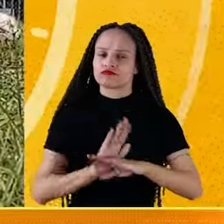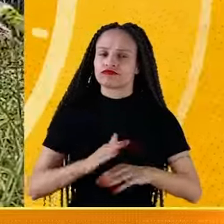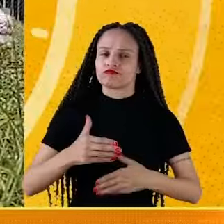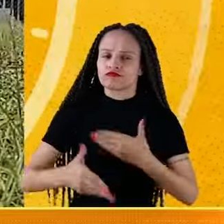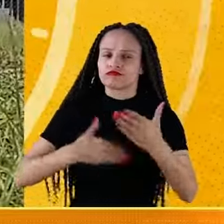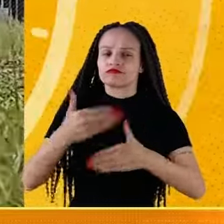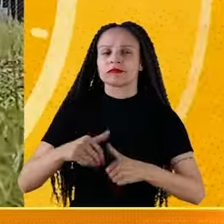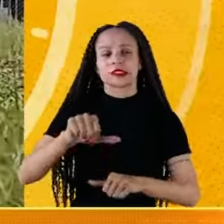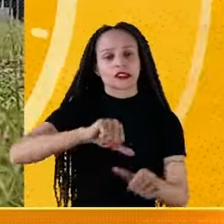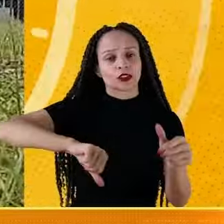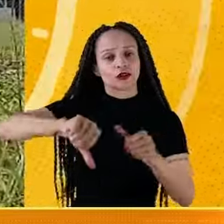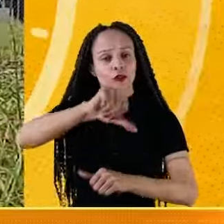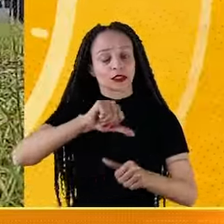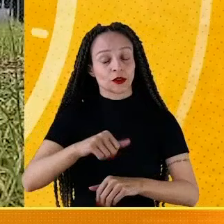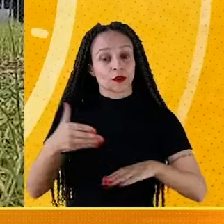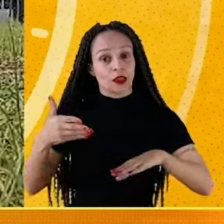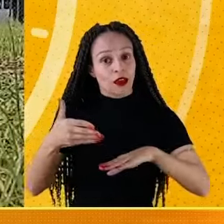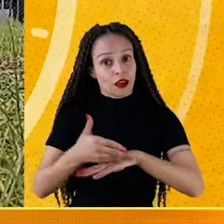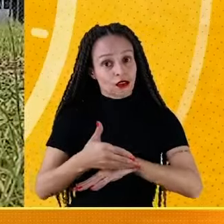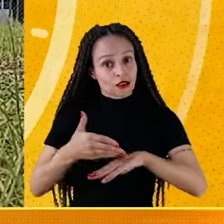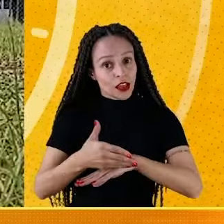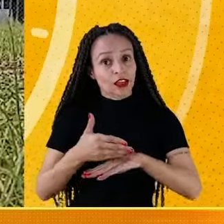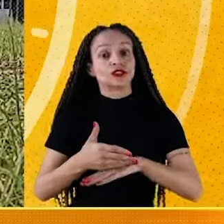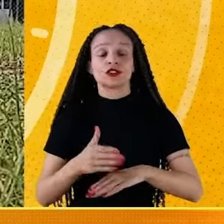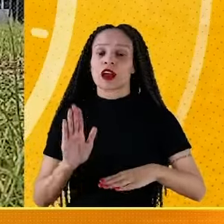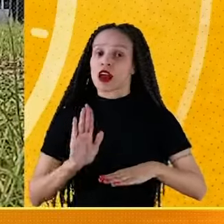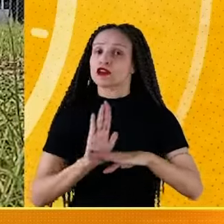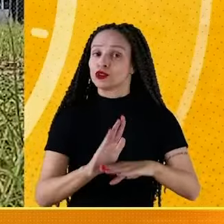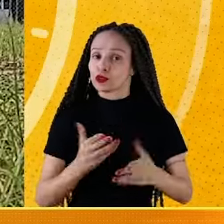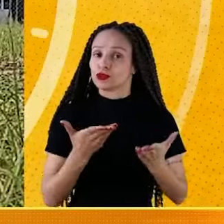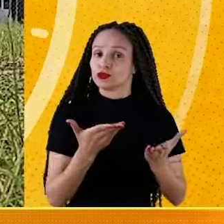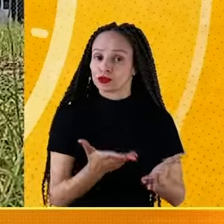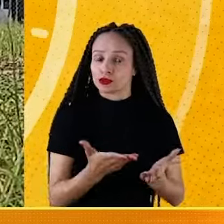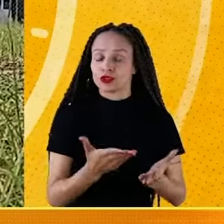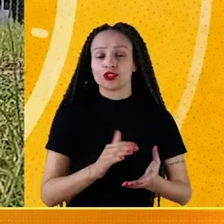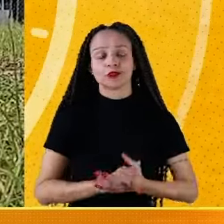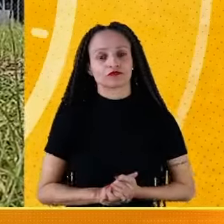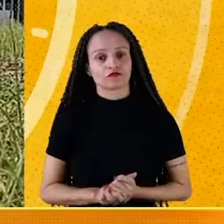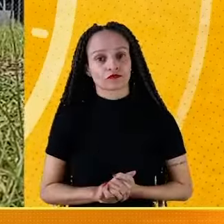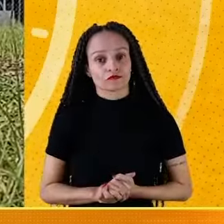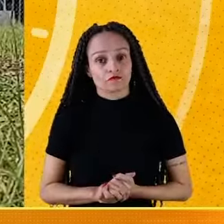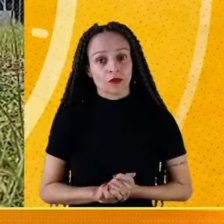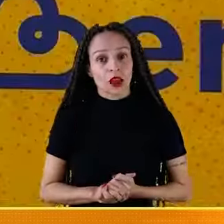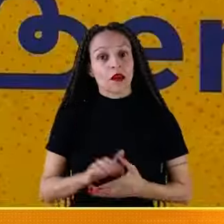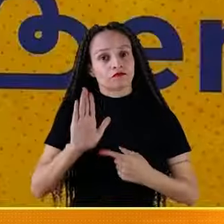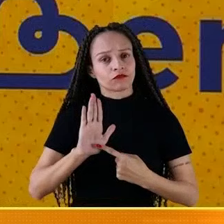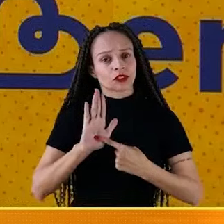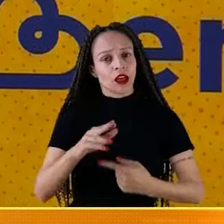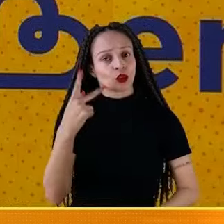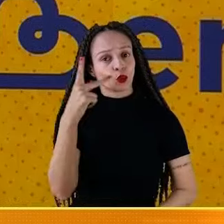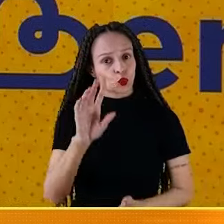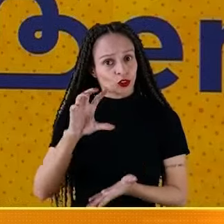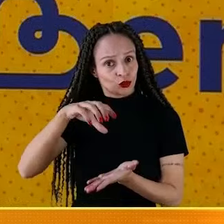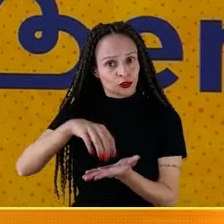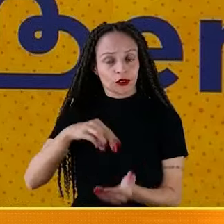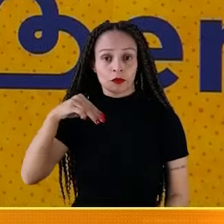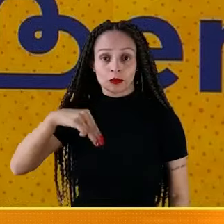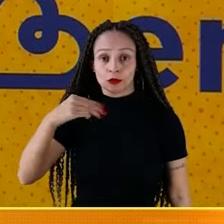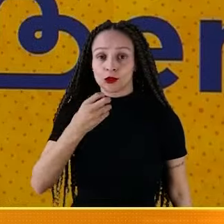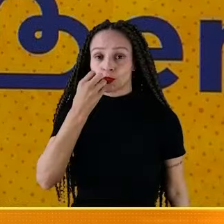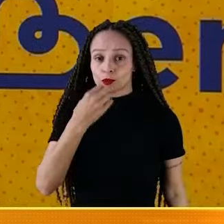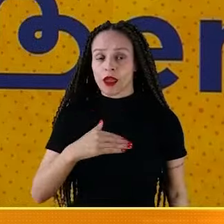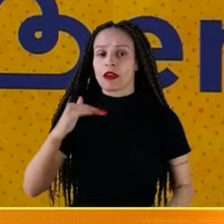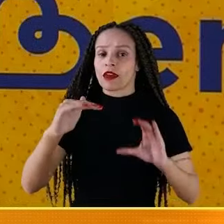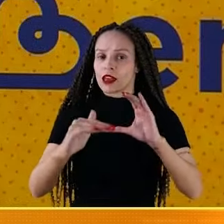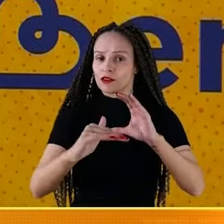jornada de transformação. Acesse e ajude a causa. Para compartilhar a sua instituição no Minuto